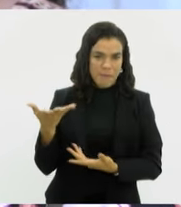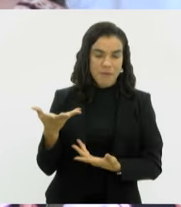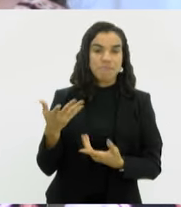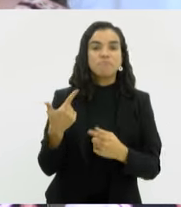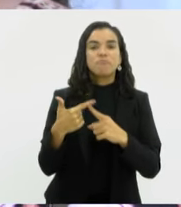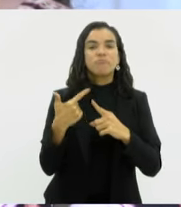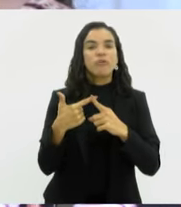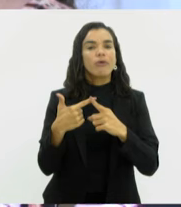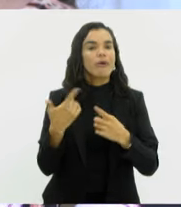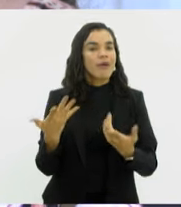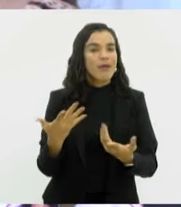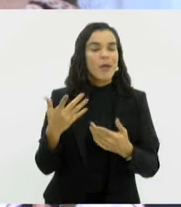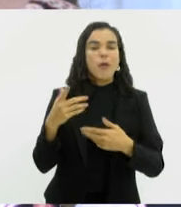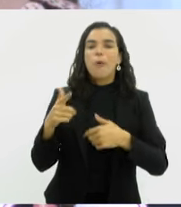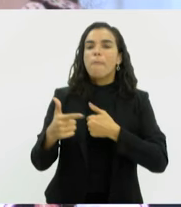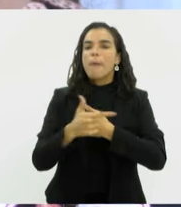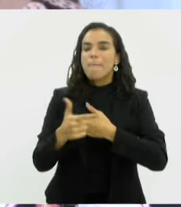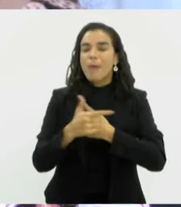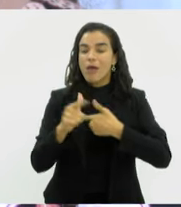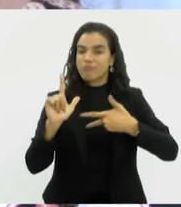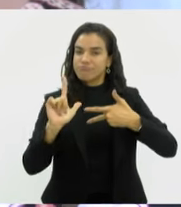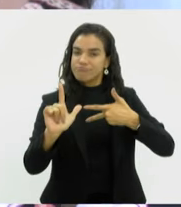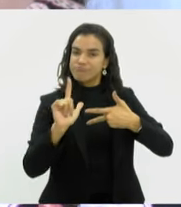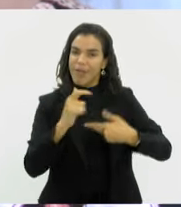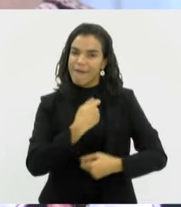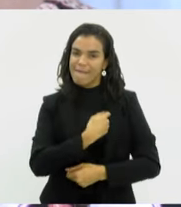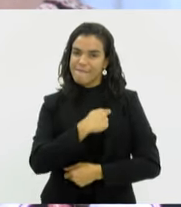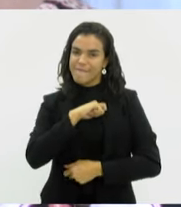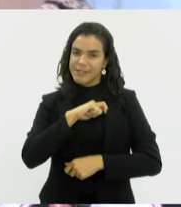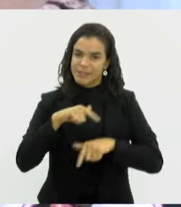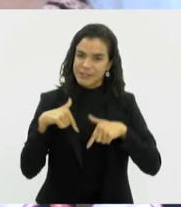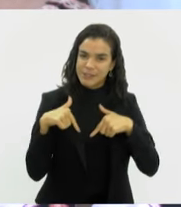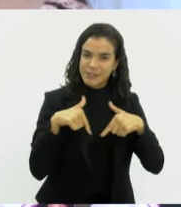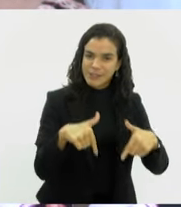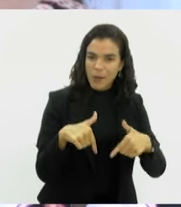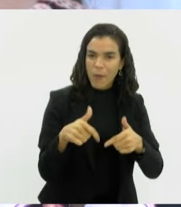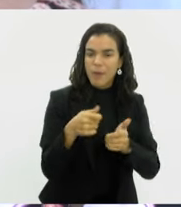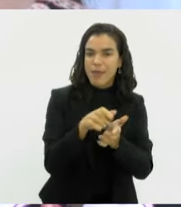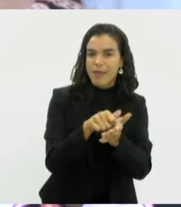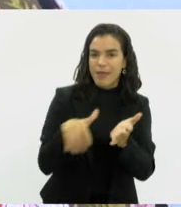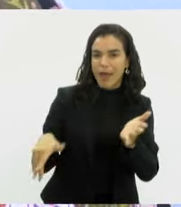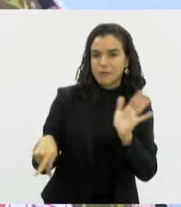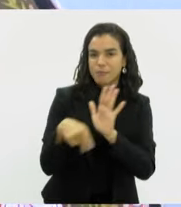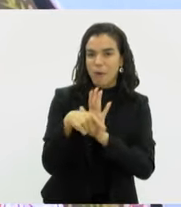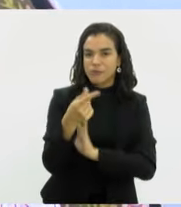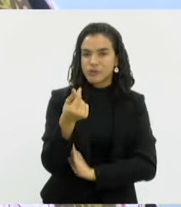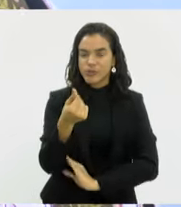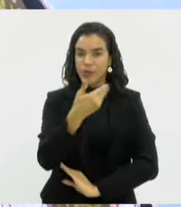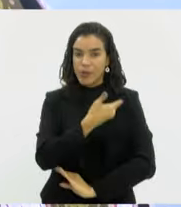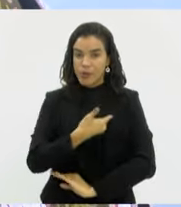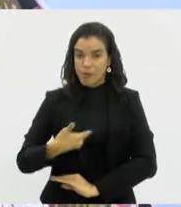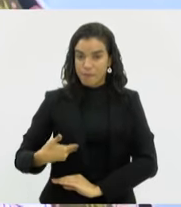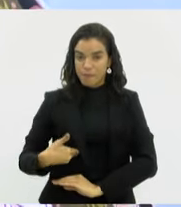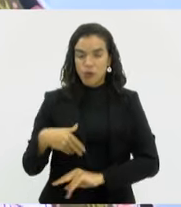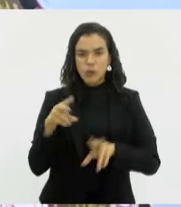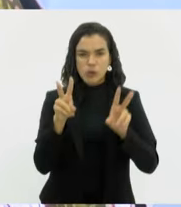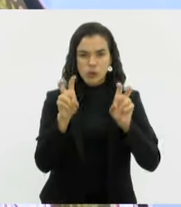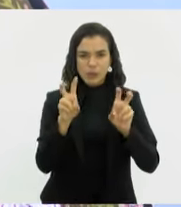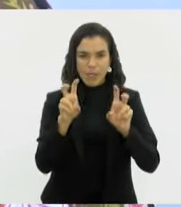evidenciando o papel do Legislativo na fiscalização das ações e gastos do governo. Os temas de direito